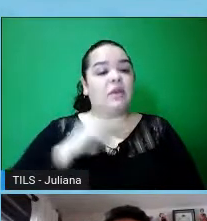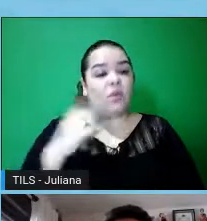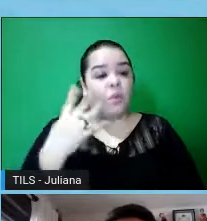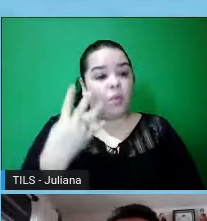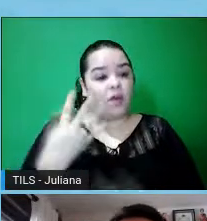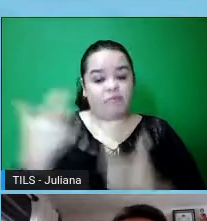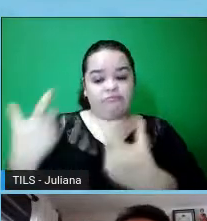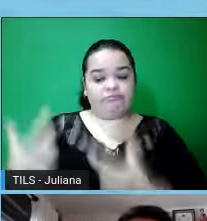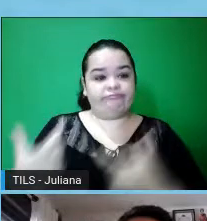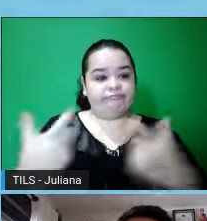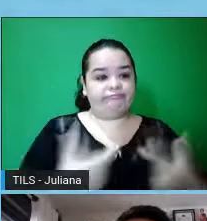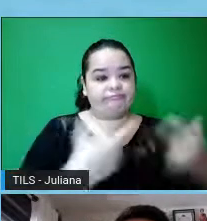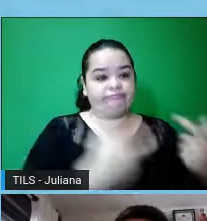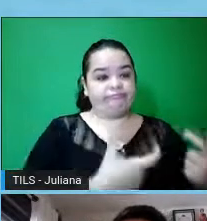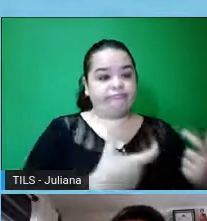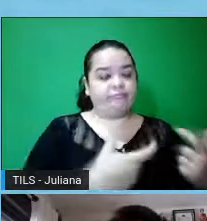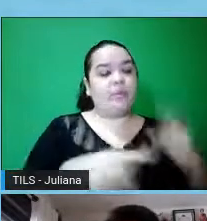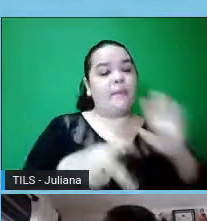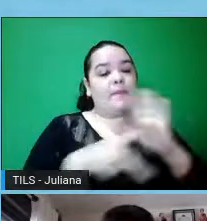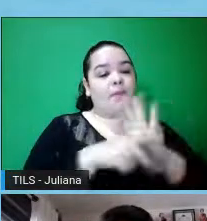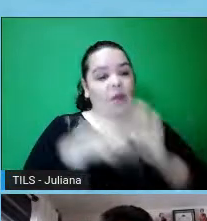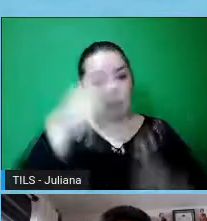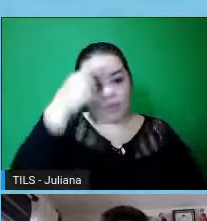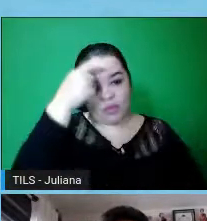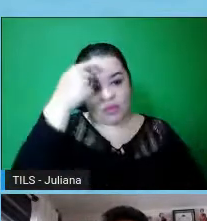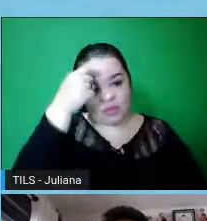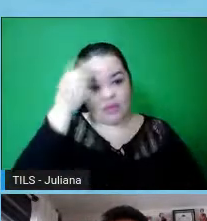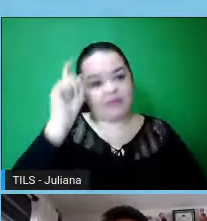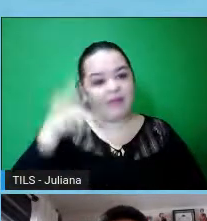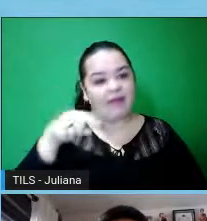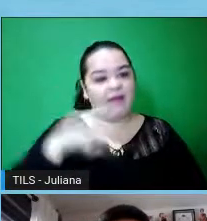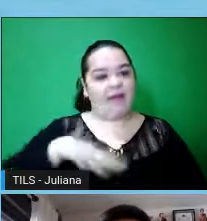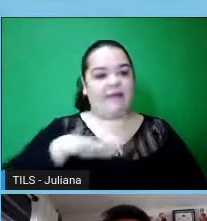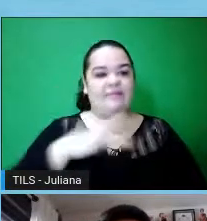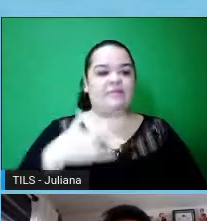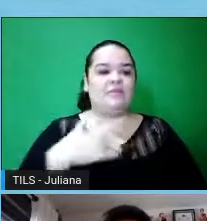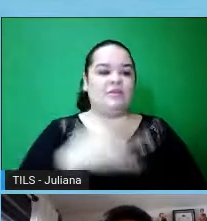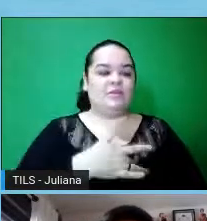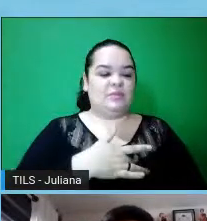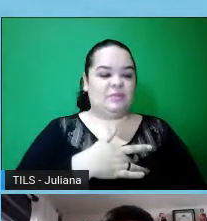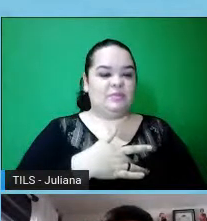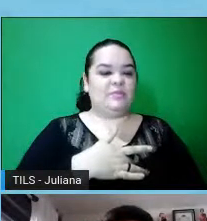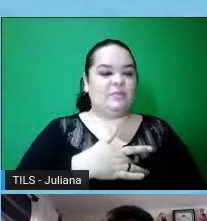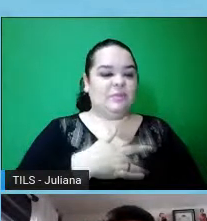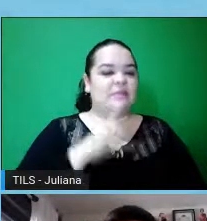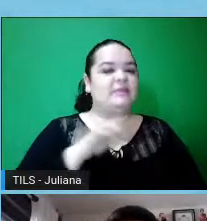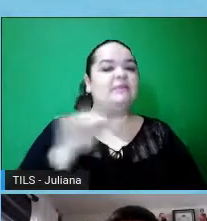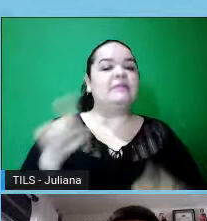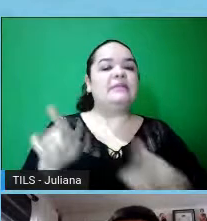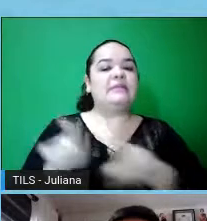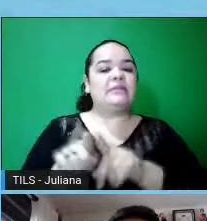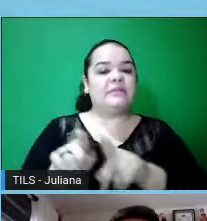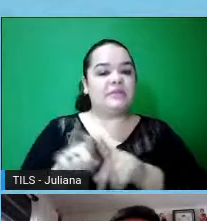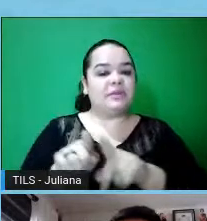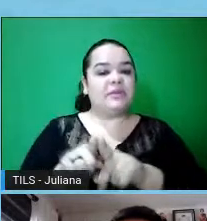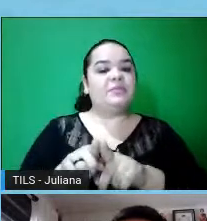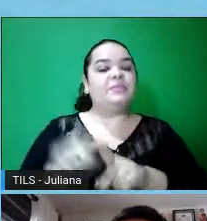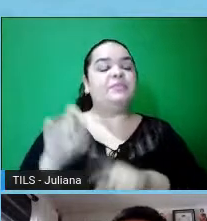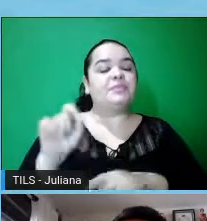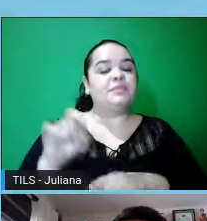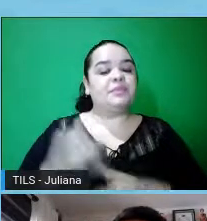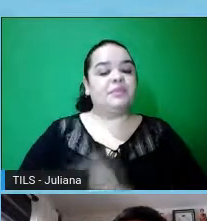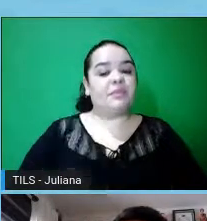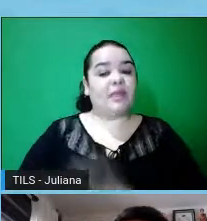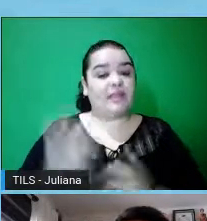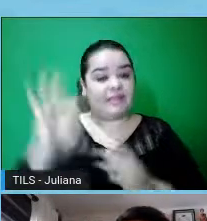lotados, né, em unidades que são da área da saúde na nossa universidade. Mas está destacado ali ao lado, justamente no texto, né, sobre a composição